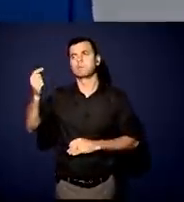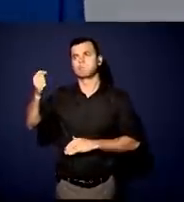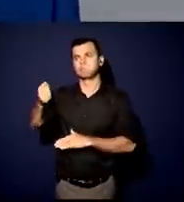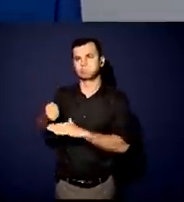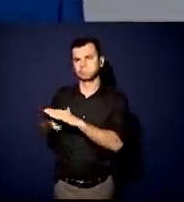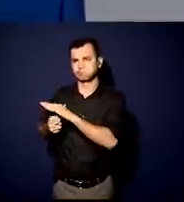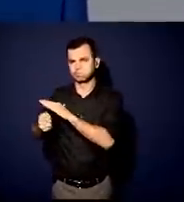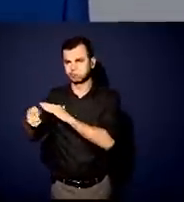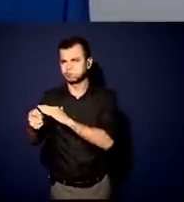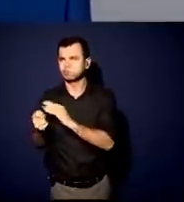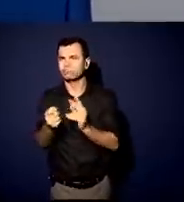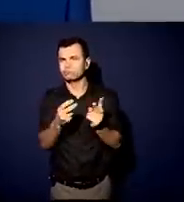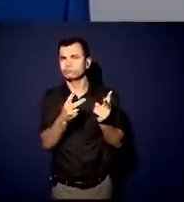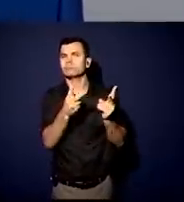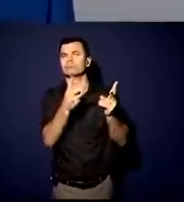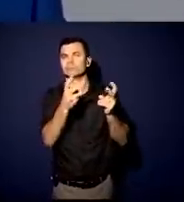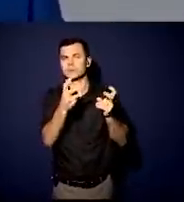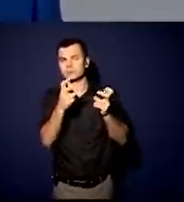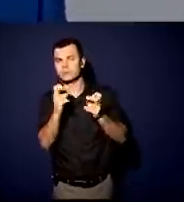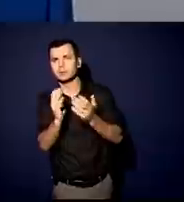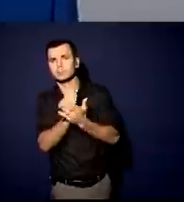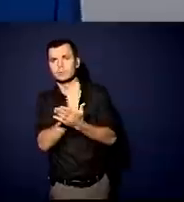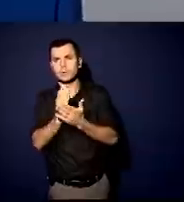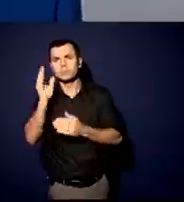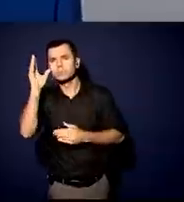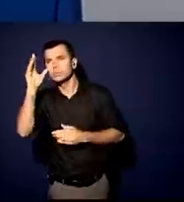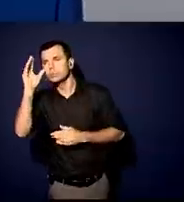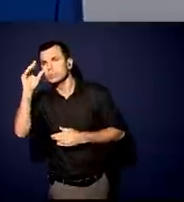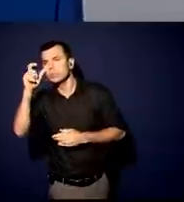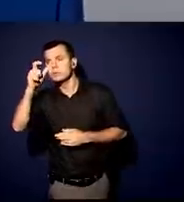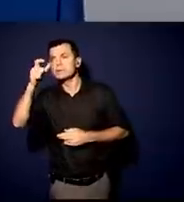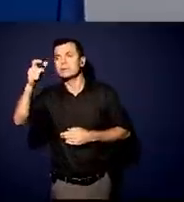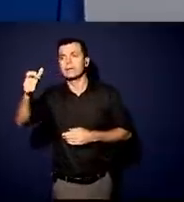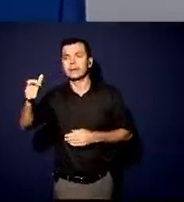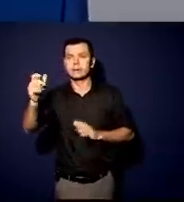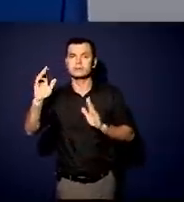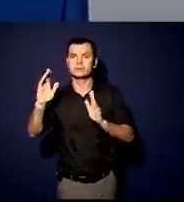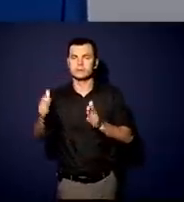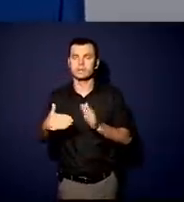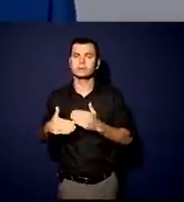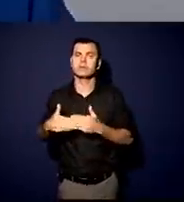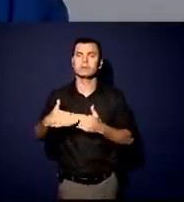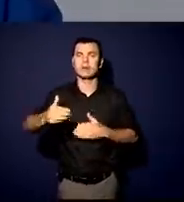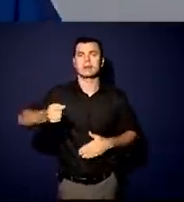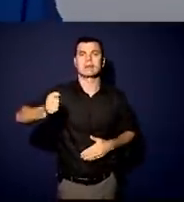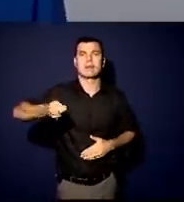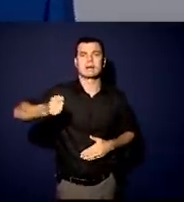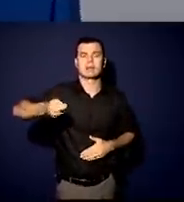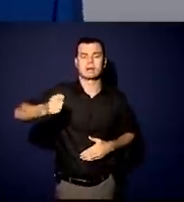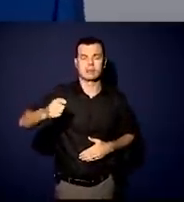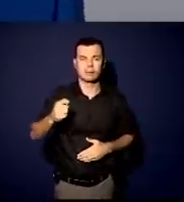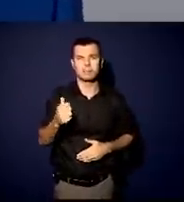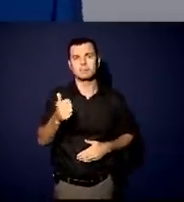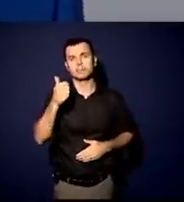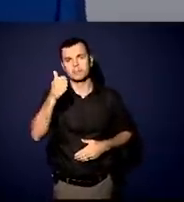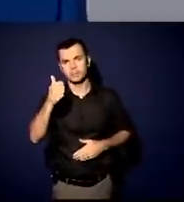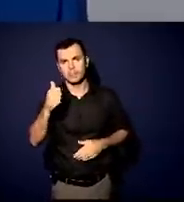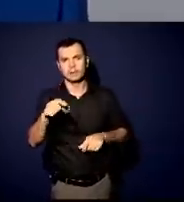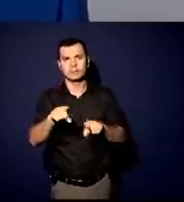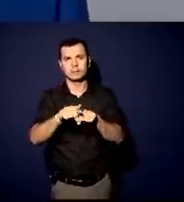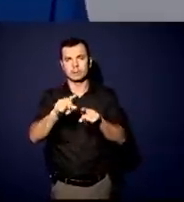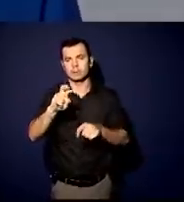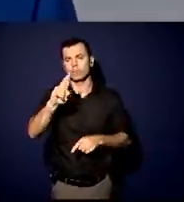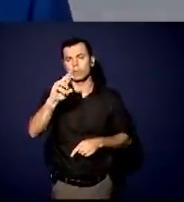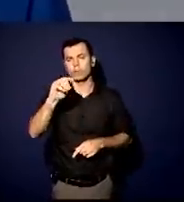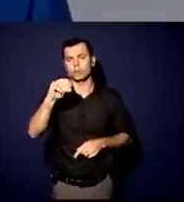sentido já a procura, tenho sentido o interesse e eu acho que nós vamos ter uma série de leilões bem sucedidos, começando pelo leilão do Rodanel que vai ser